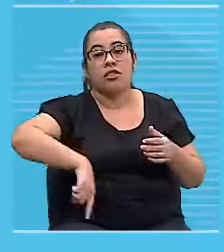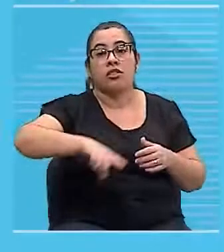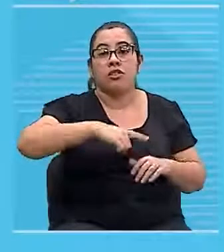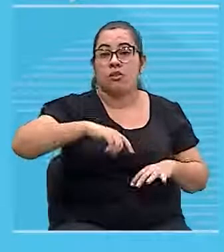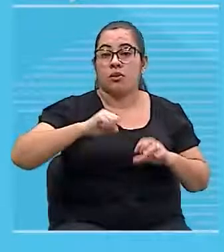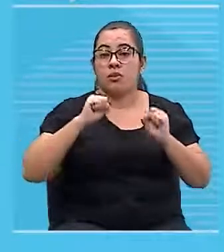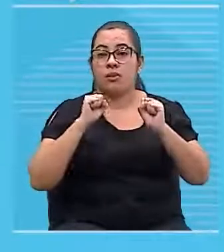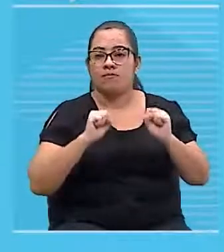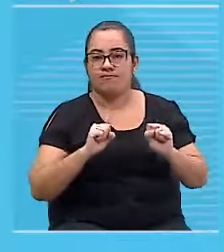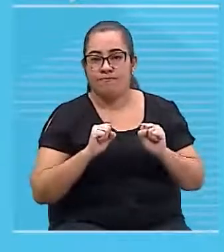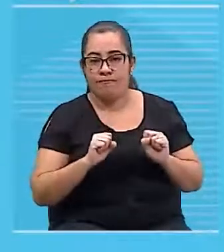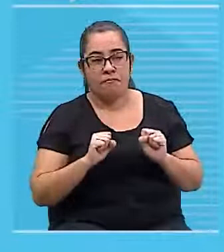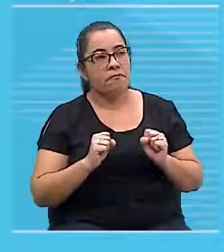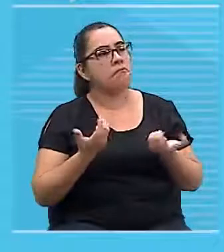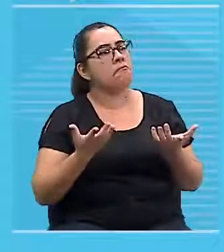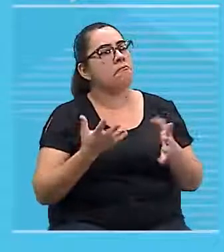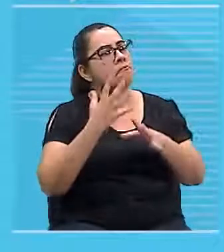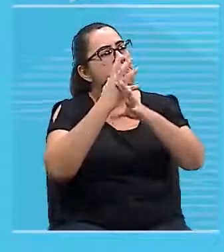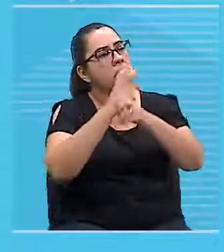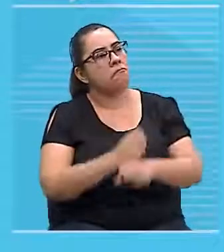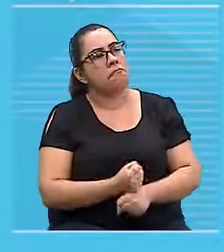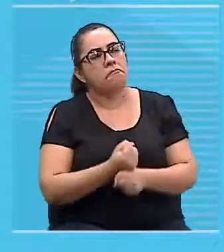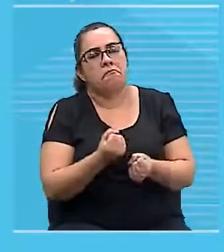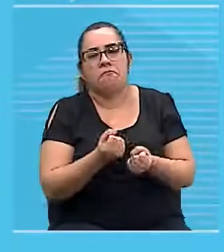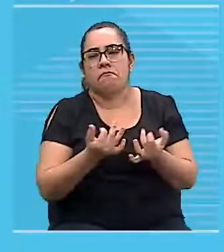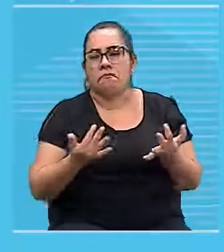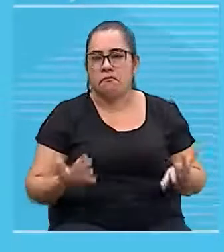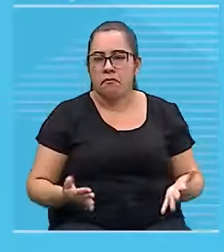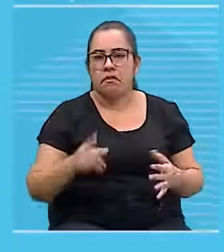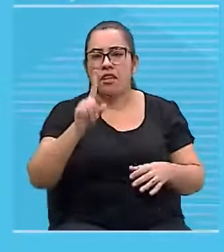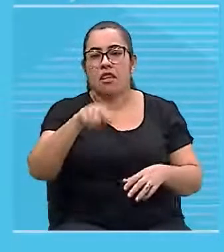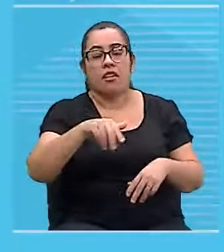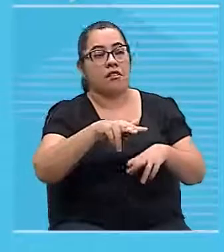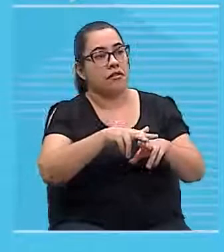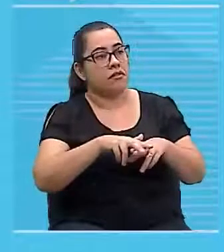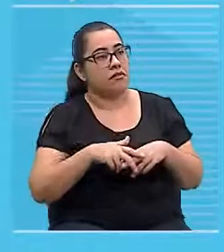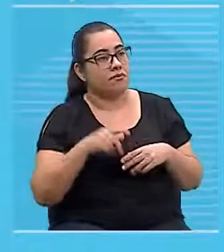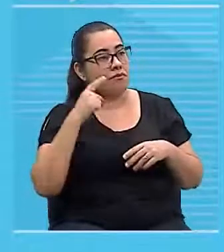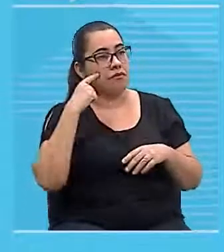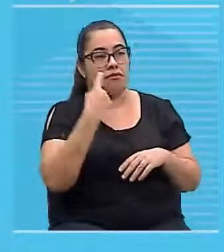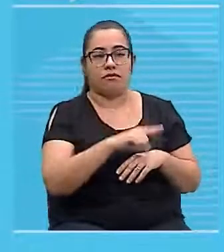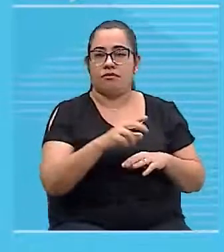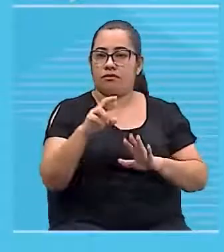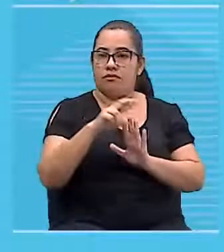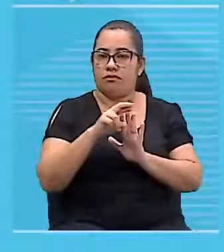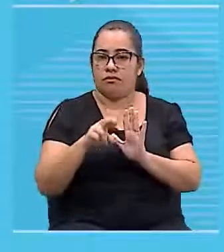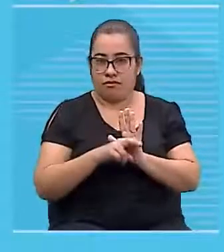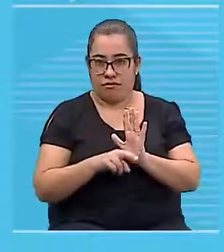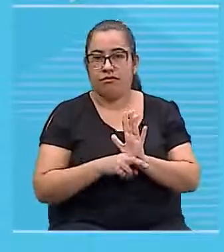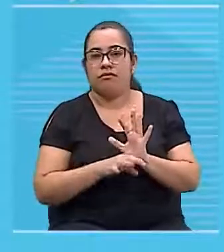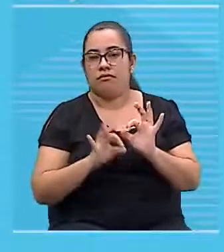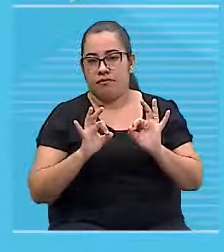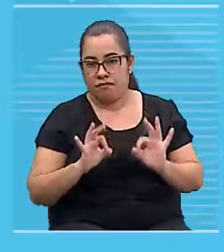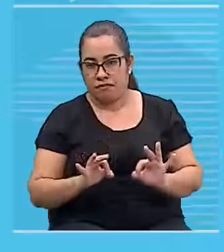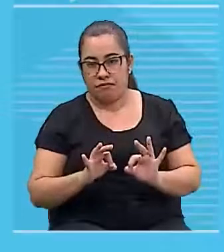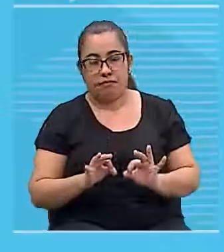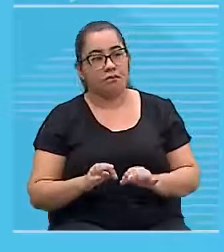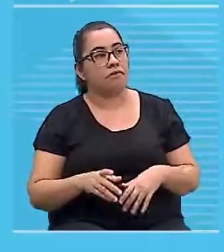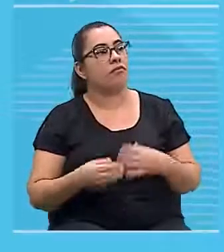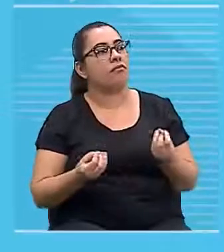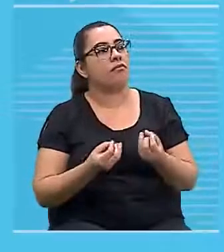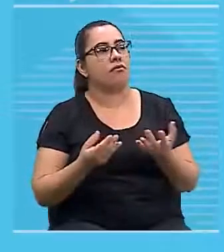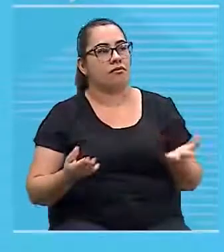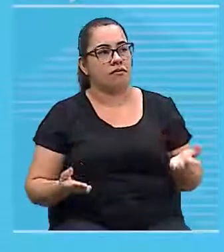esse campo magnético através dessa expressão que está aqui na tela. B